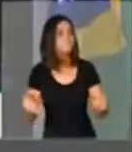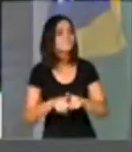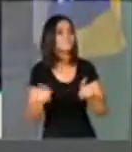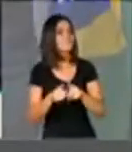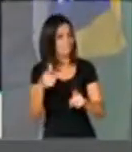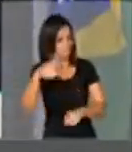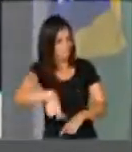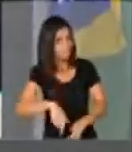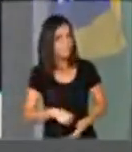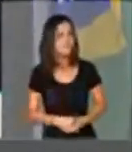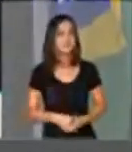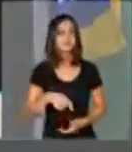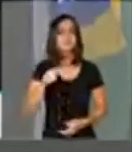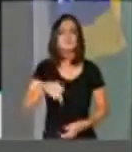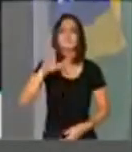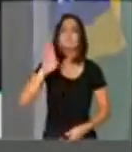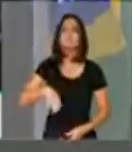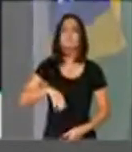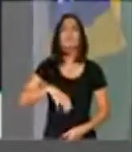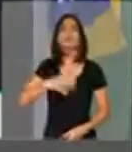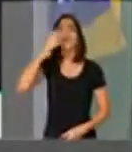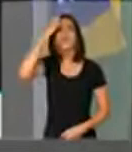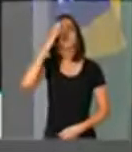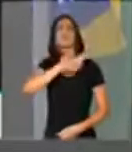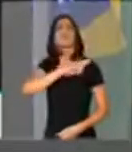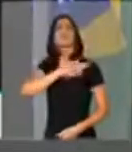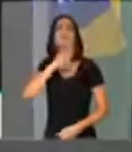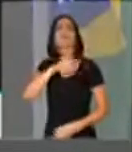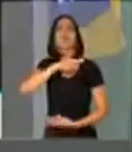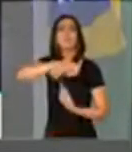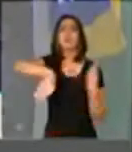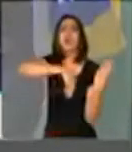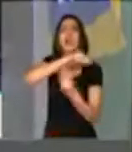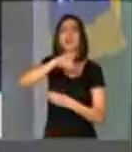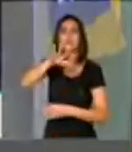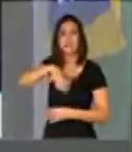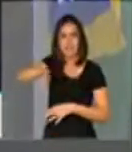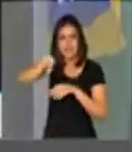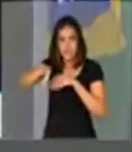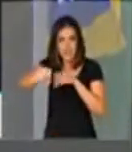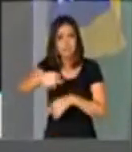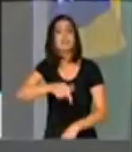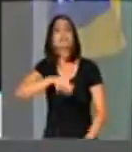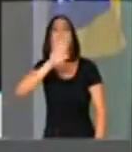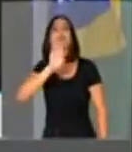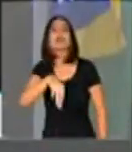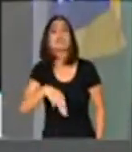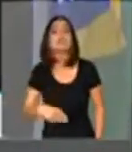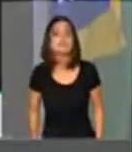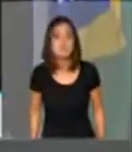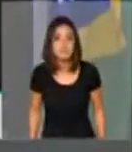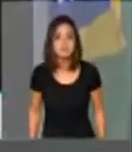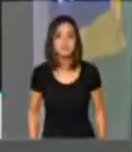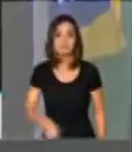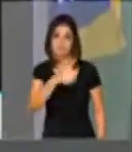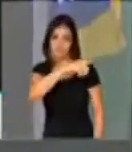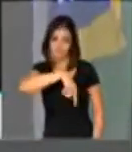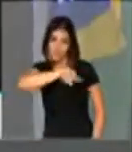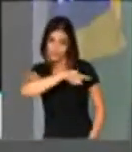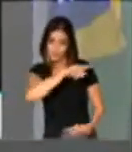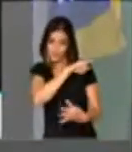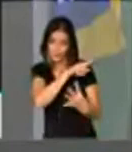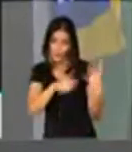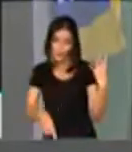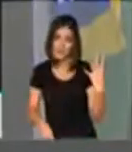mais. Quem é responsável pelo caos da educação nesse país? São os